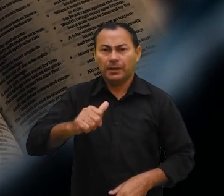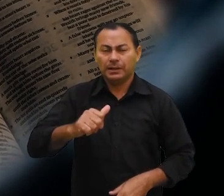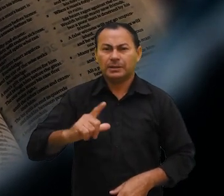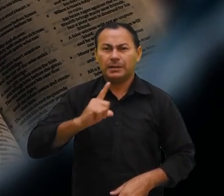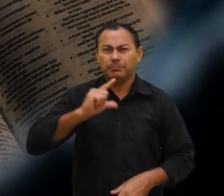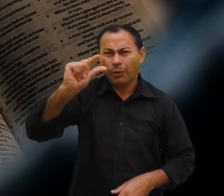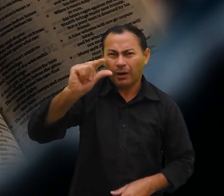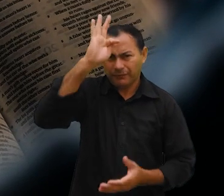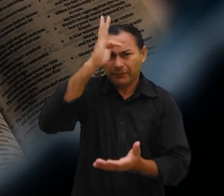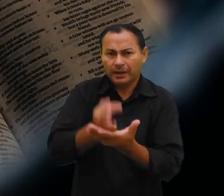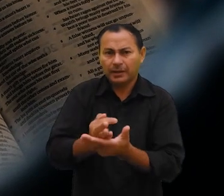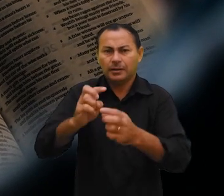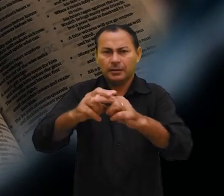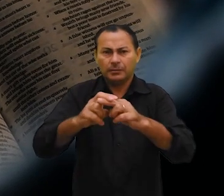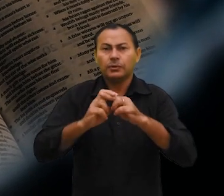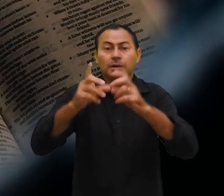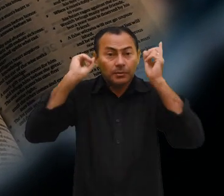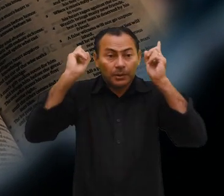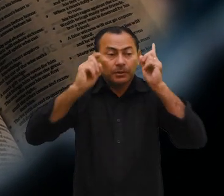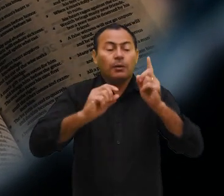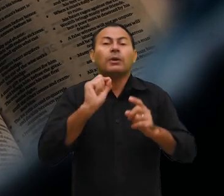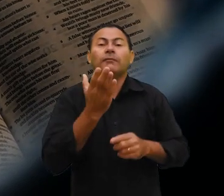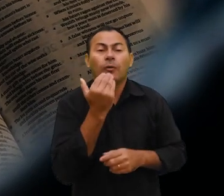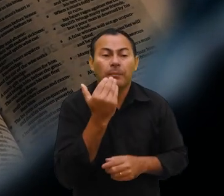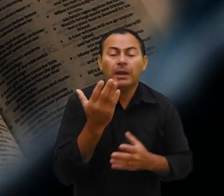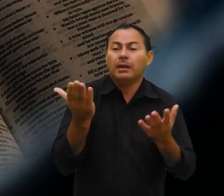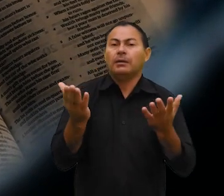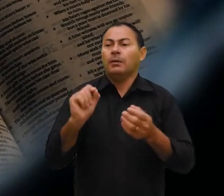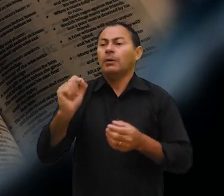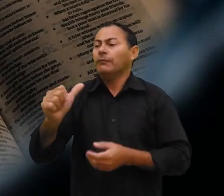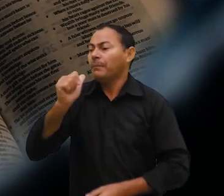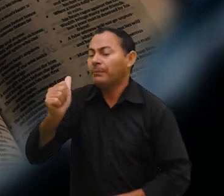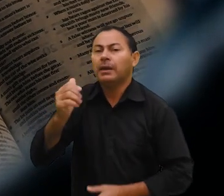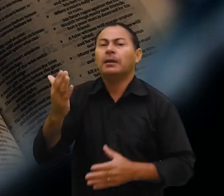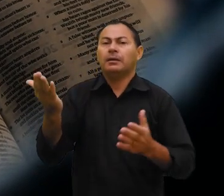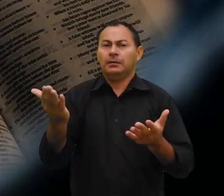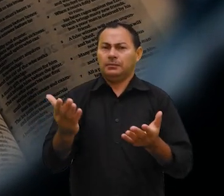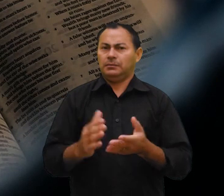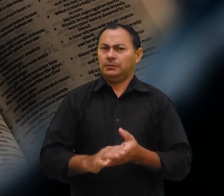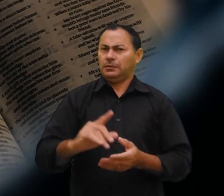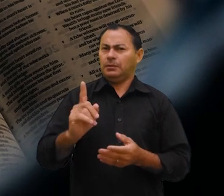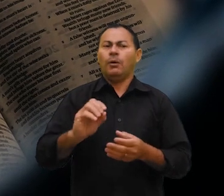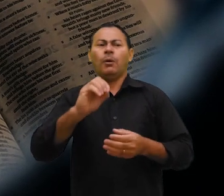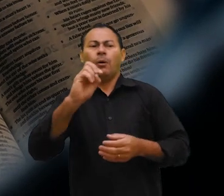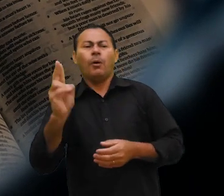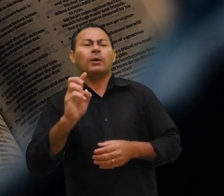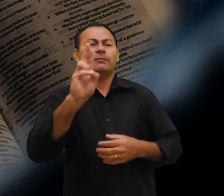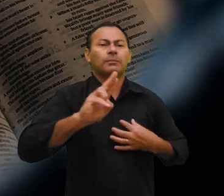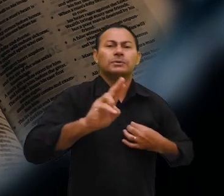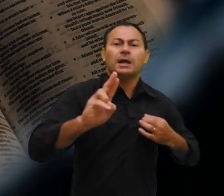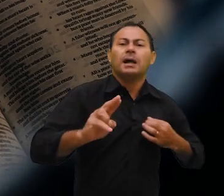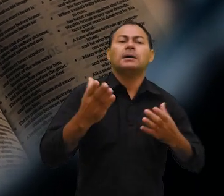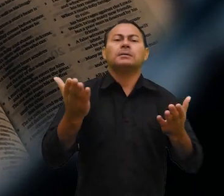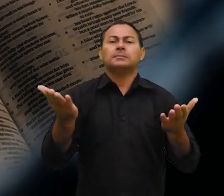pequena fé. Portanto, não se preocupem, dizendo o vamos comer, ou o que vamos beber, ou o que vamos